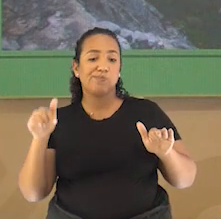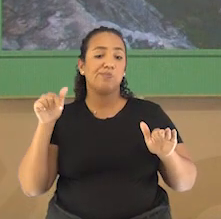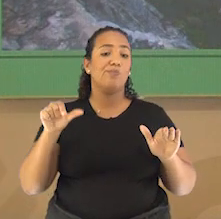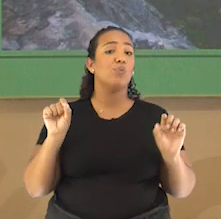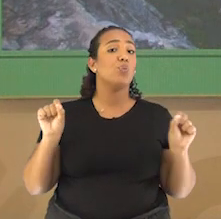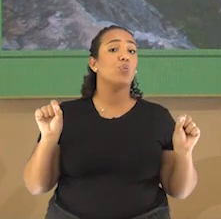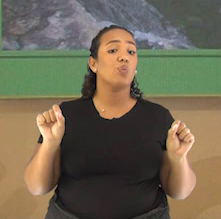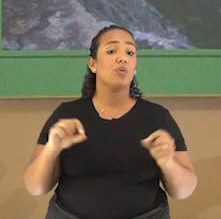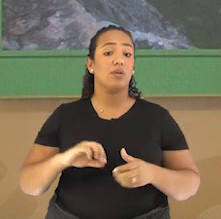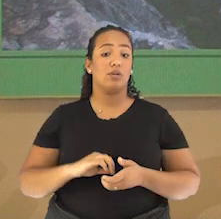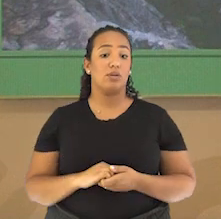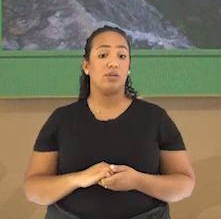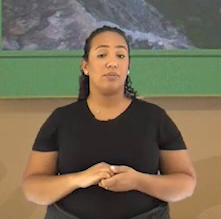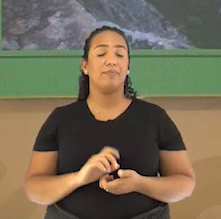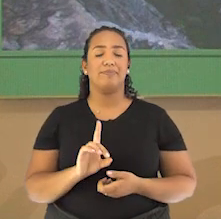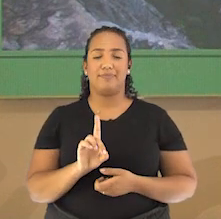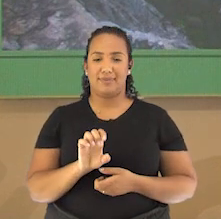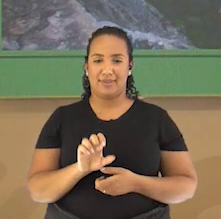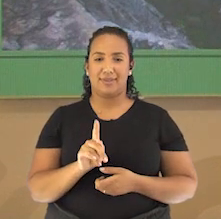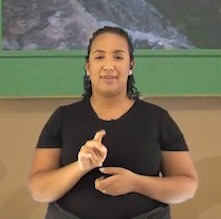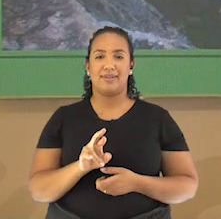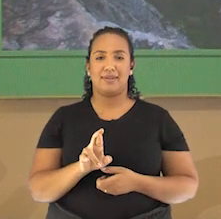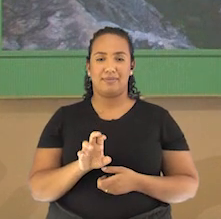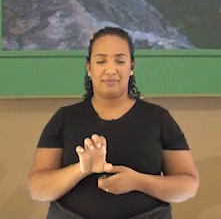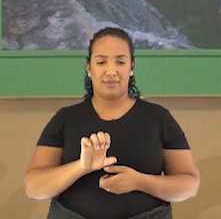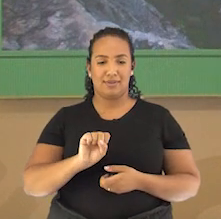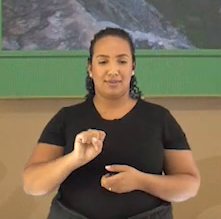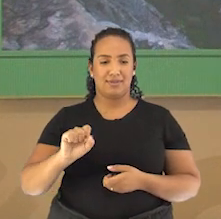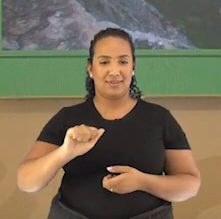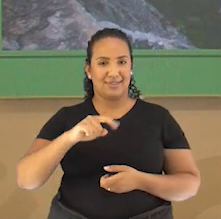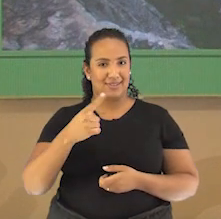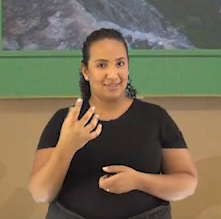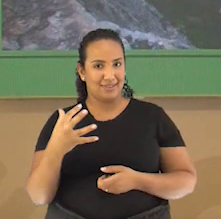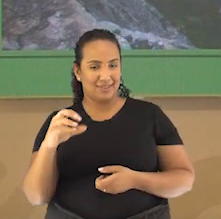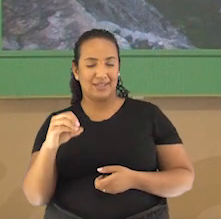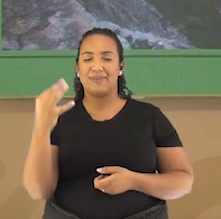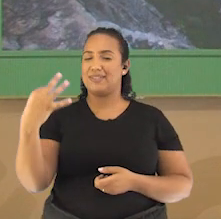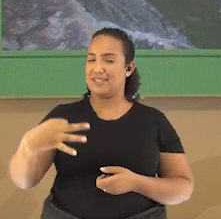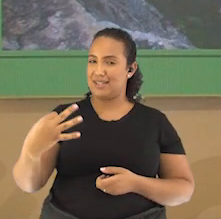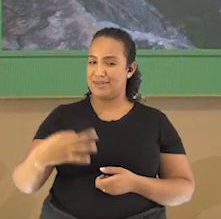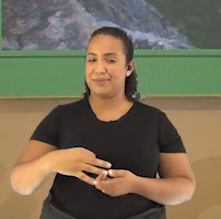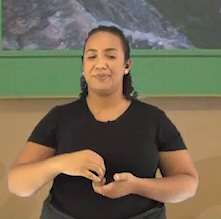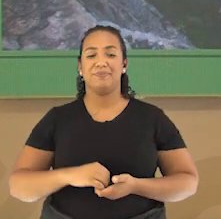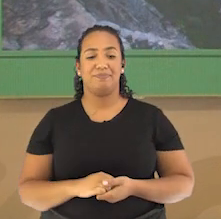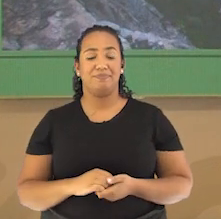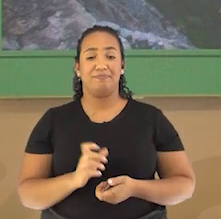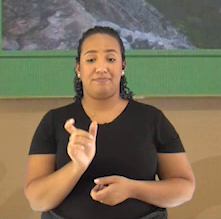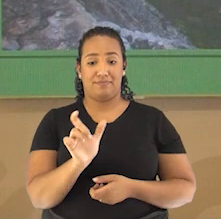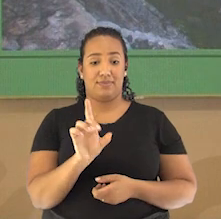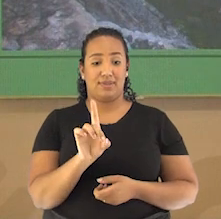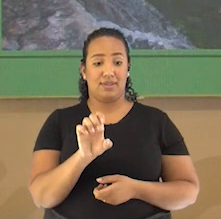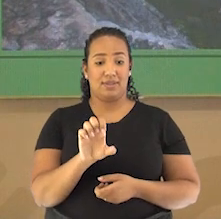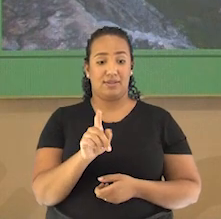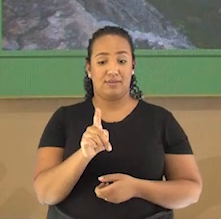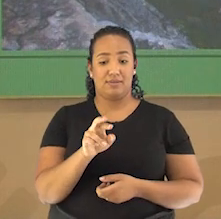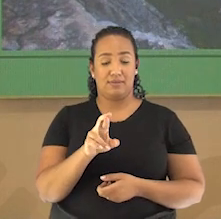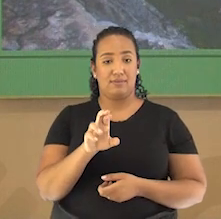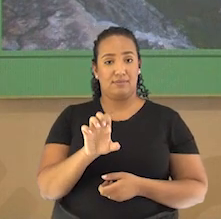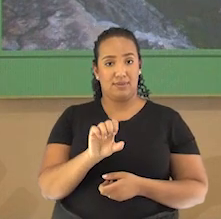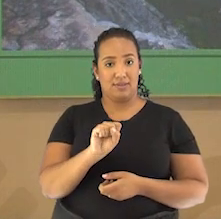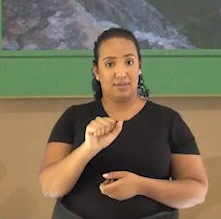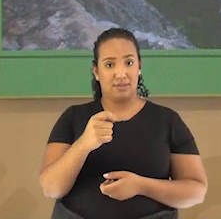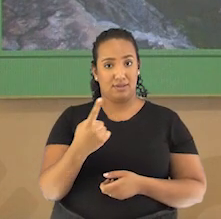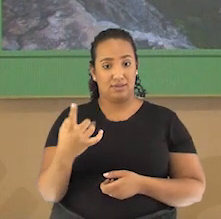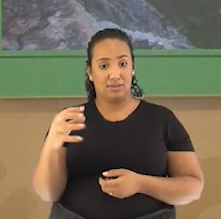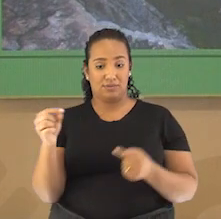Nós temos, então, uma depressão. Sim, isso mesmo. A palavra depressão